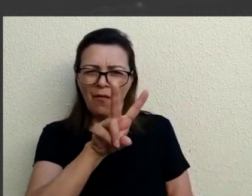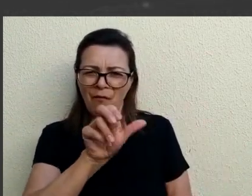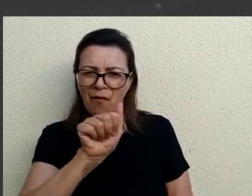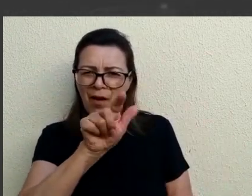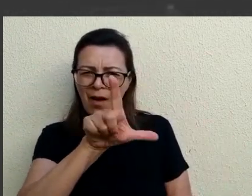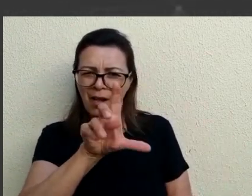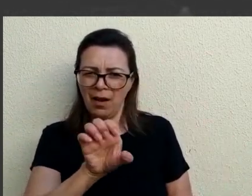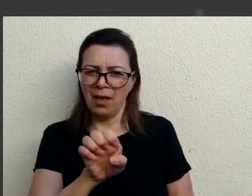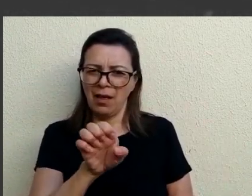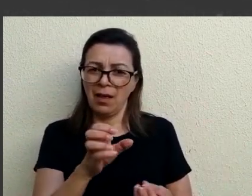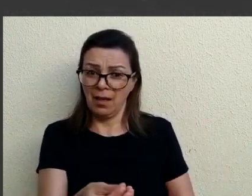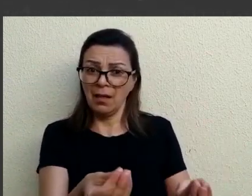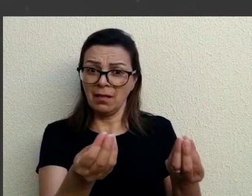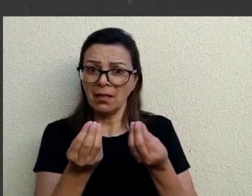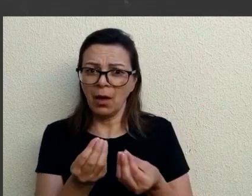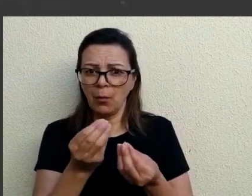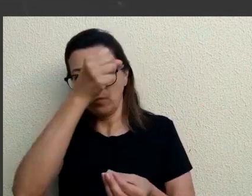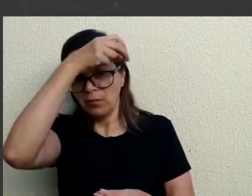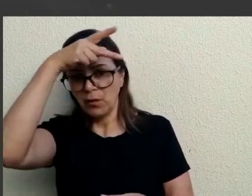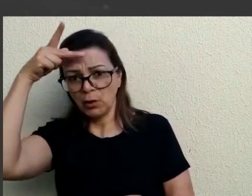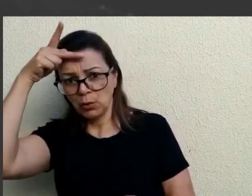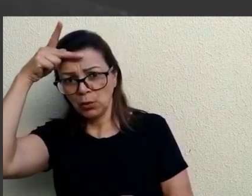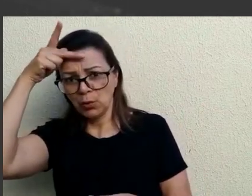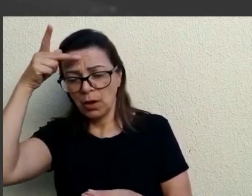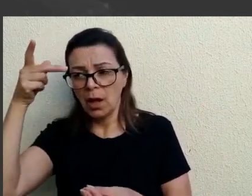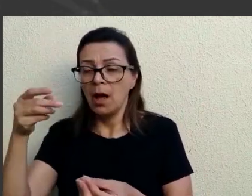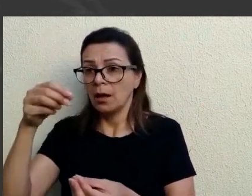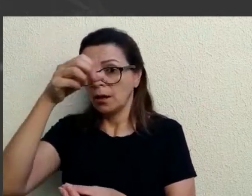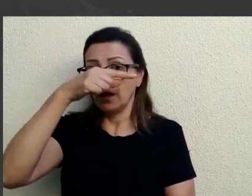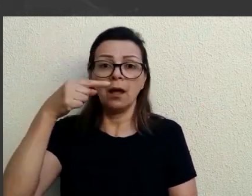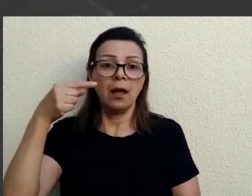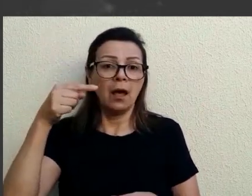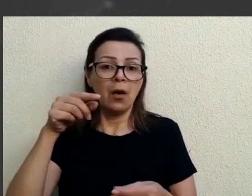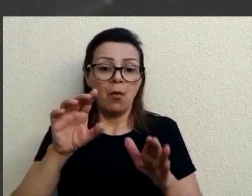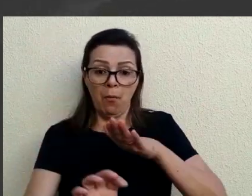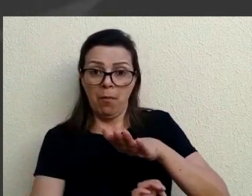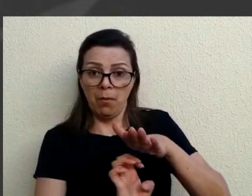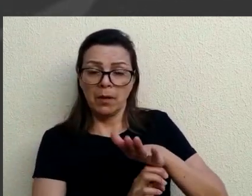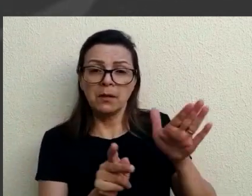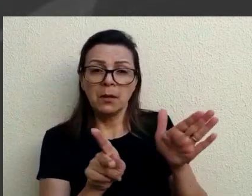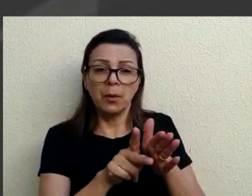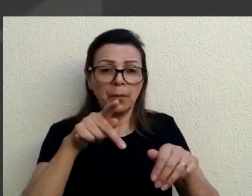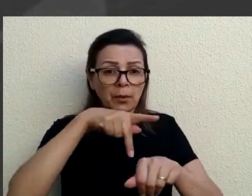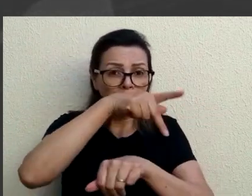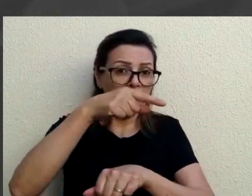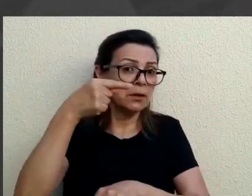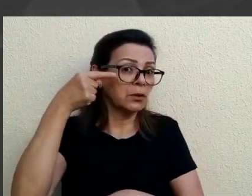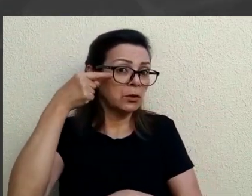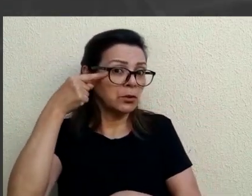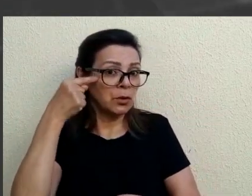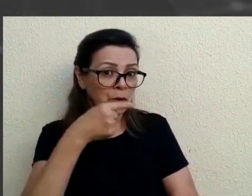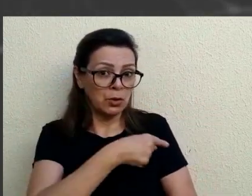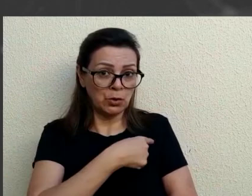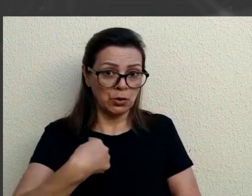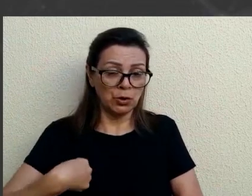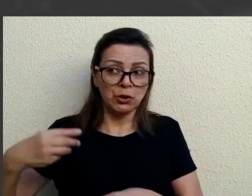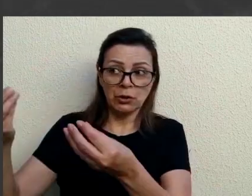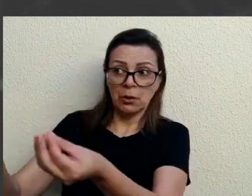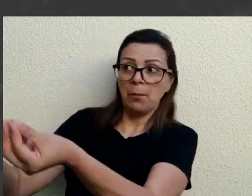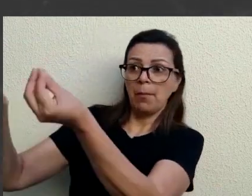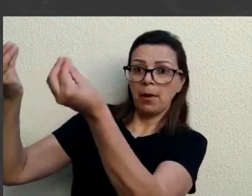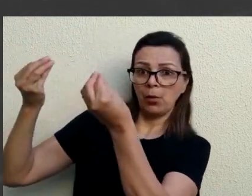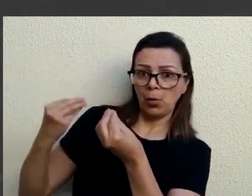que da Vale a Vale recebeu esses testes de uma empresa chinesa e a maioria dos testes rápidos são de empresas chinesas